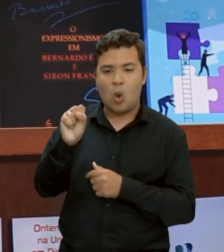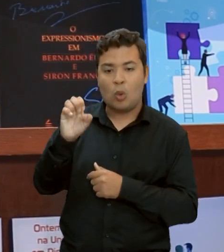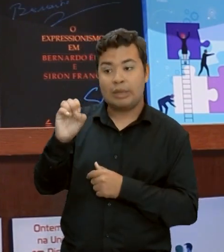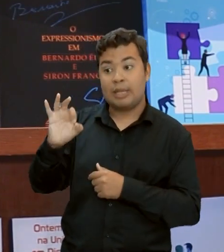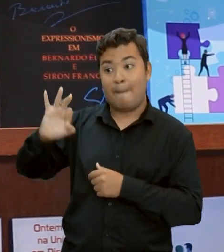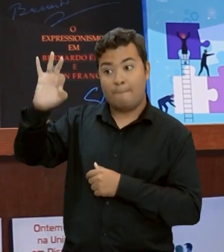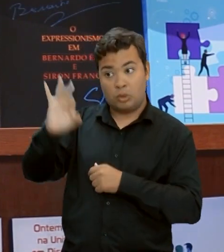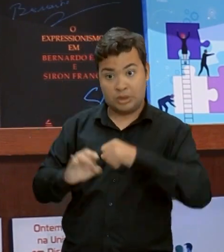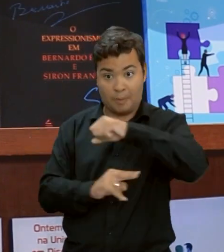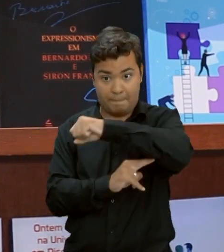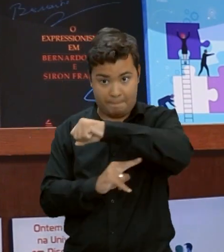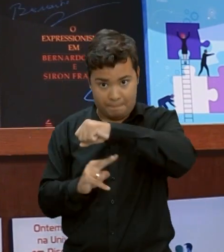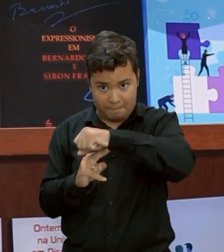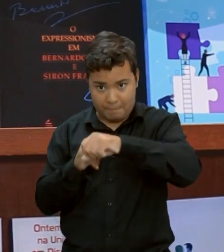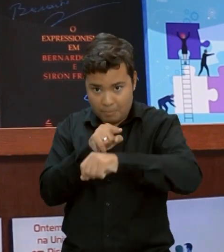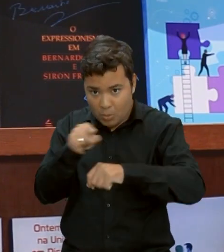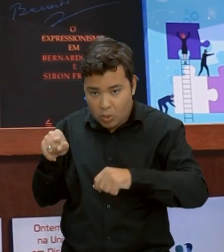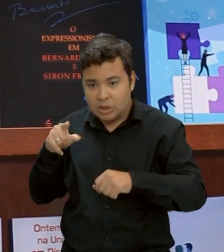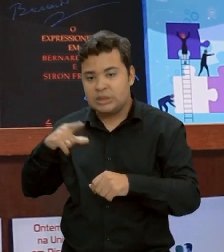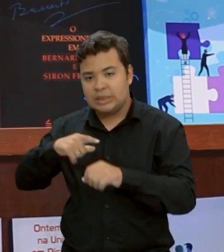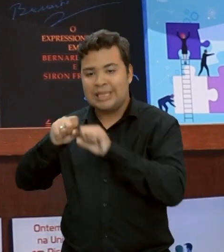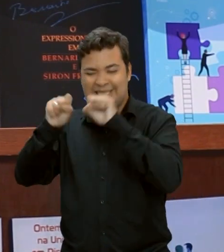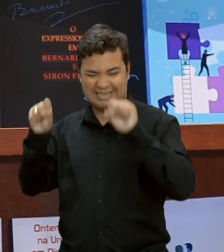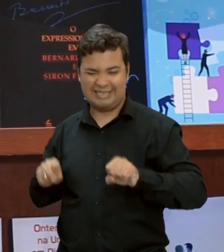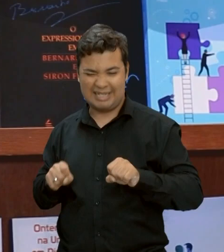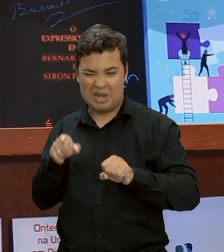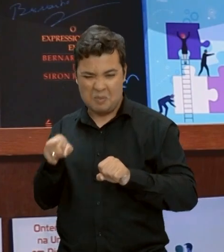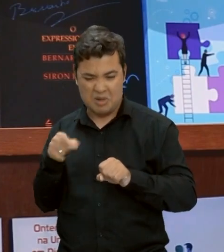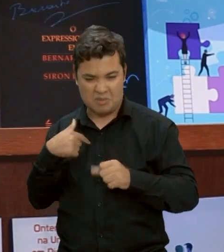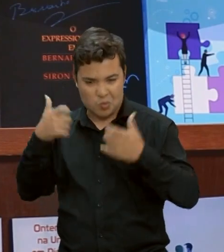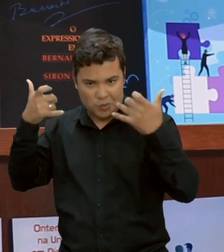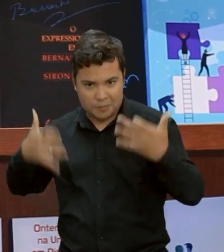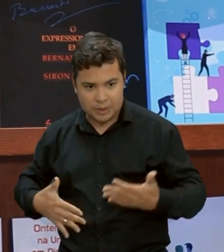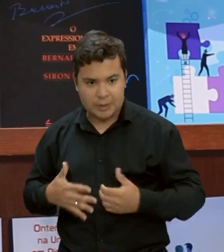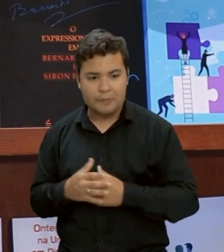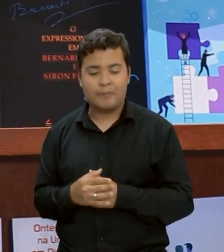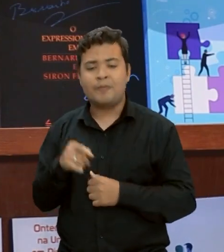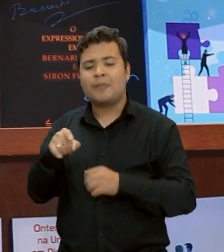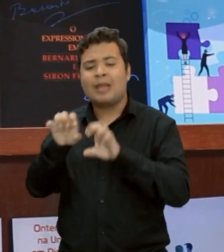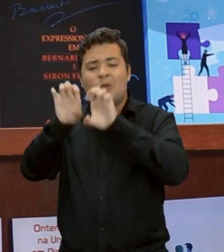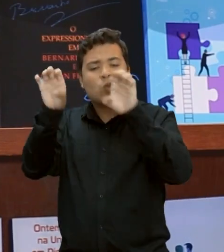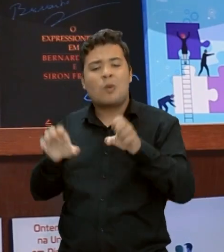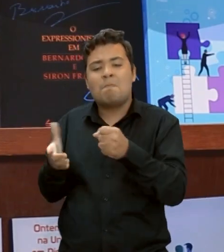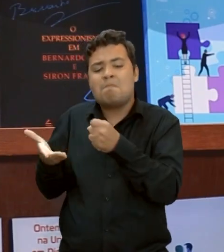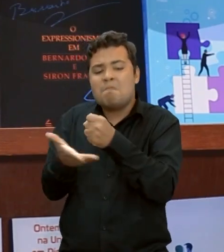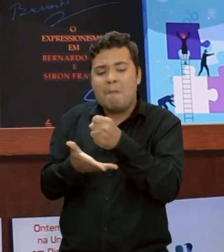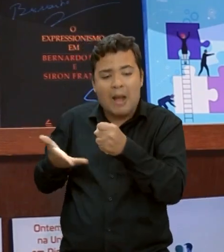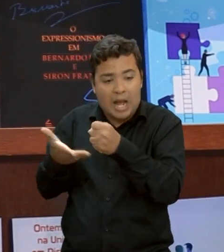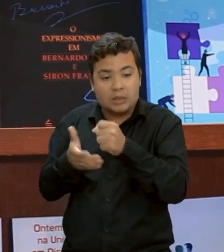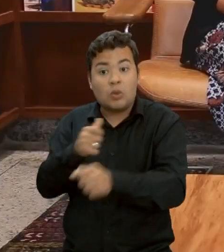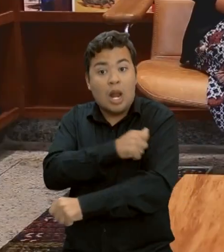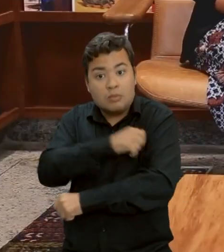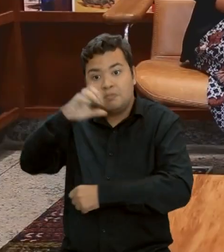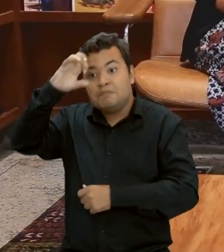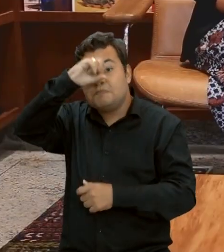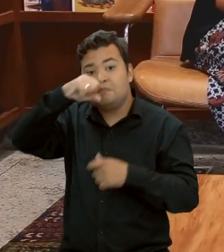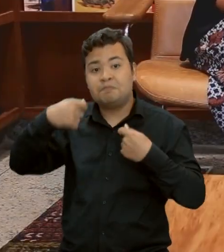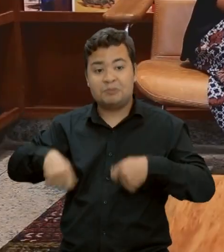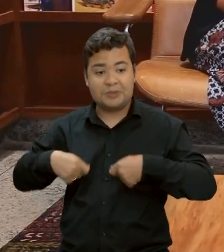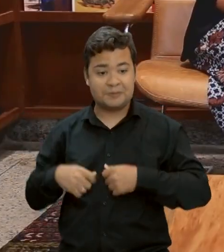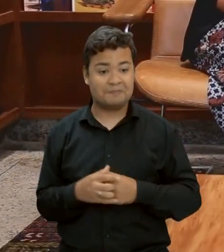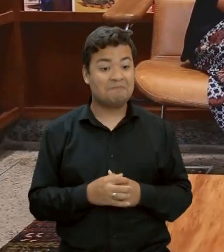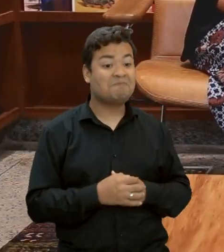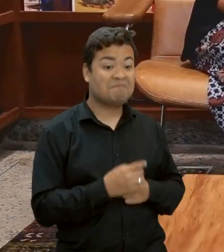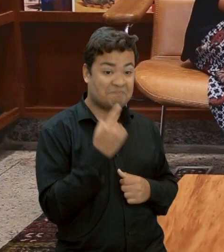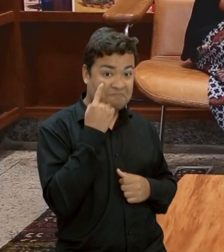das pontes, aproximadamente, são feitas com esse sistema estrutural. Então, é um sistema estrutural básico que o aluno precisa aprender. Olha só, e